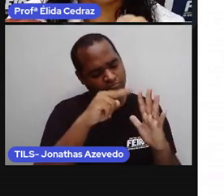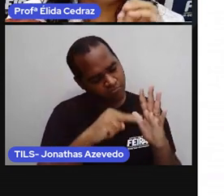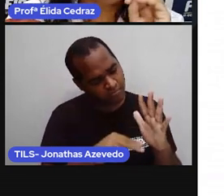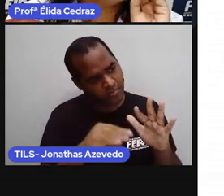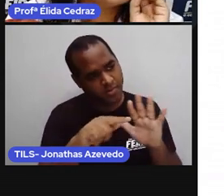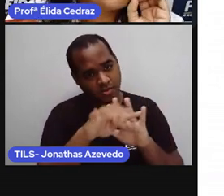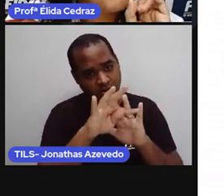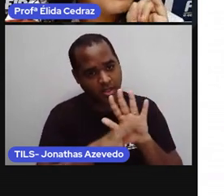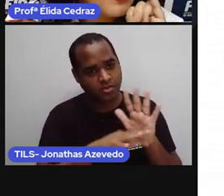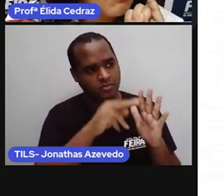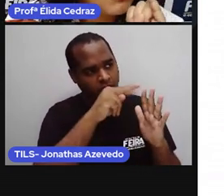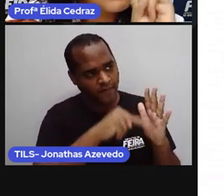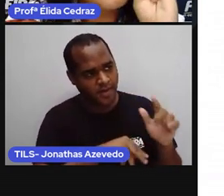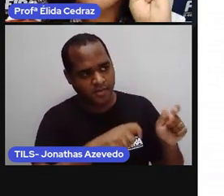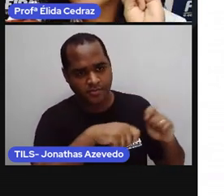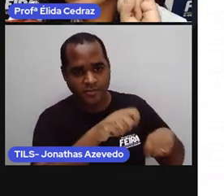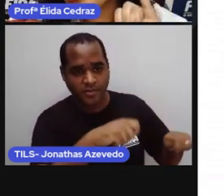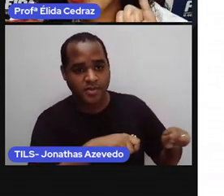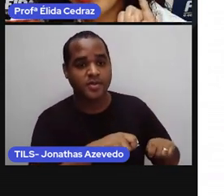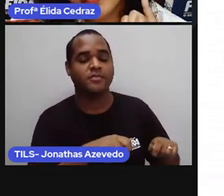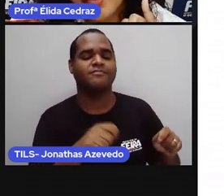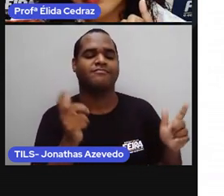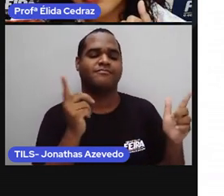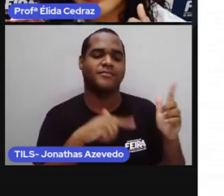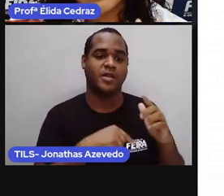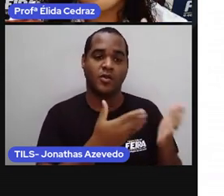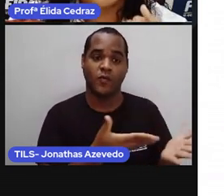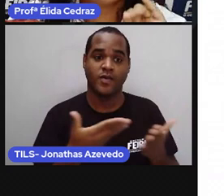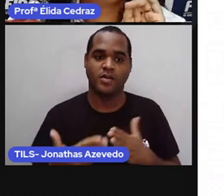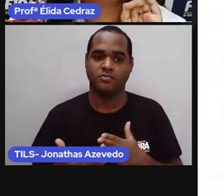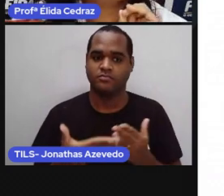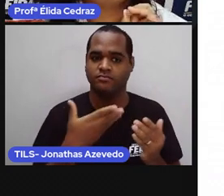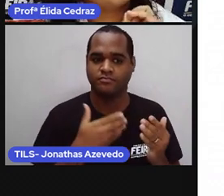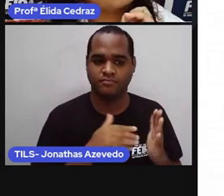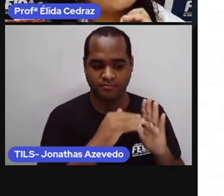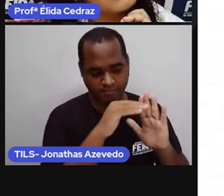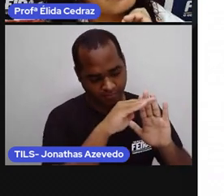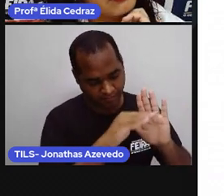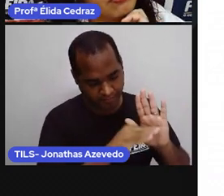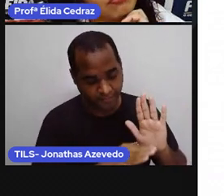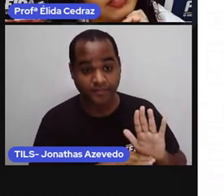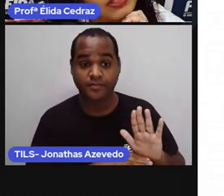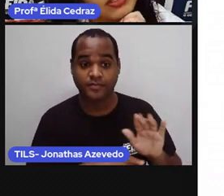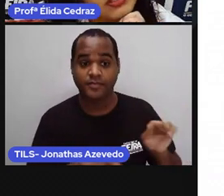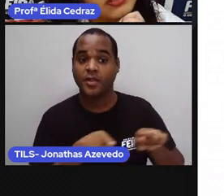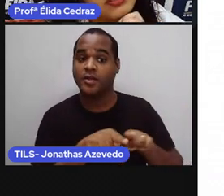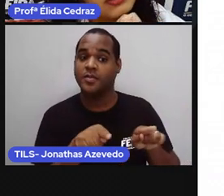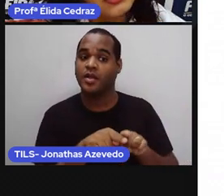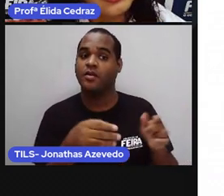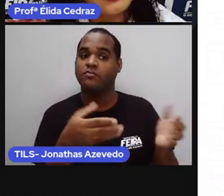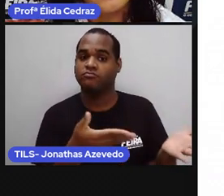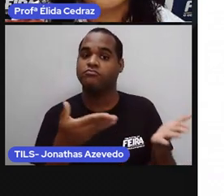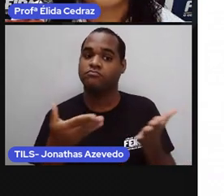já fizemos lista de convidados e agora vamos fazer os convites